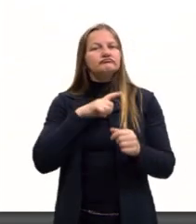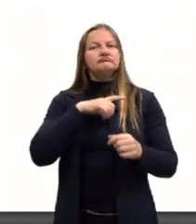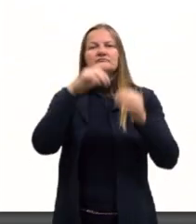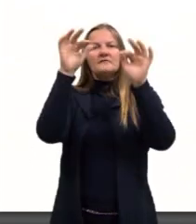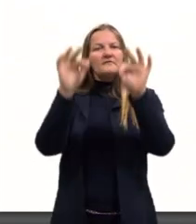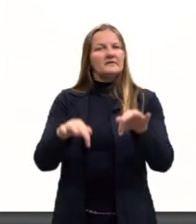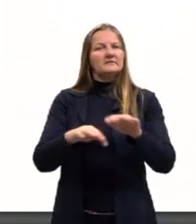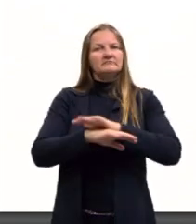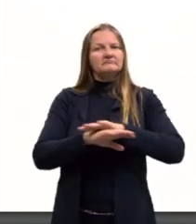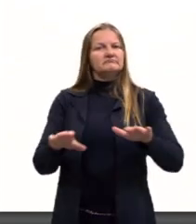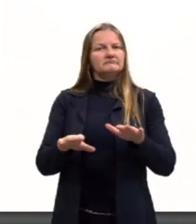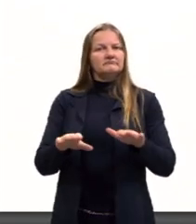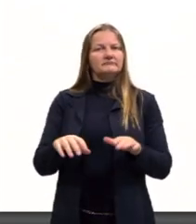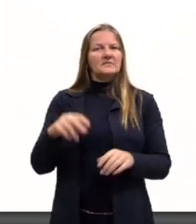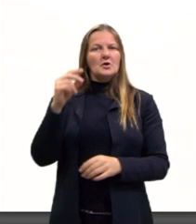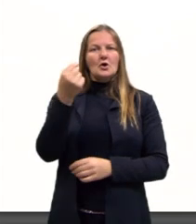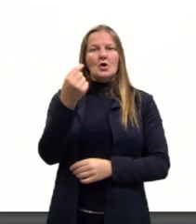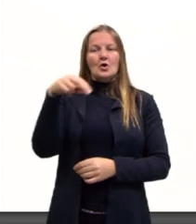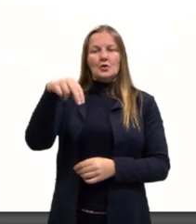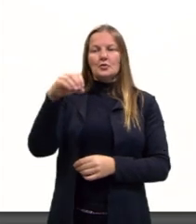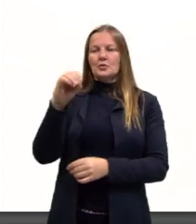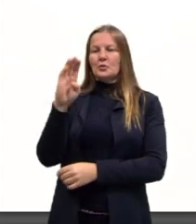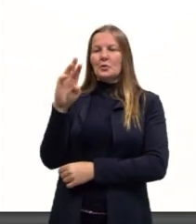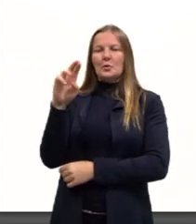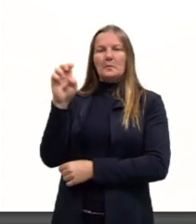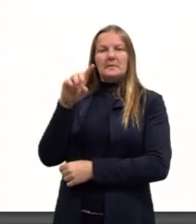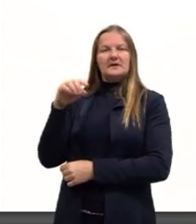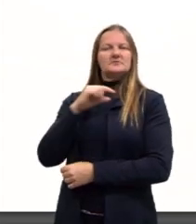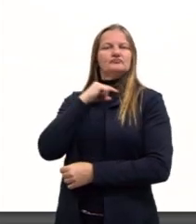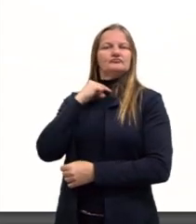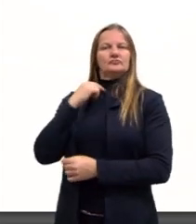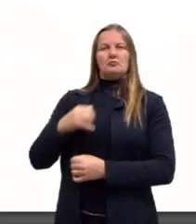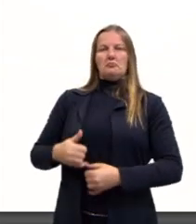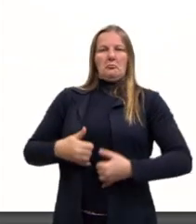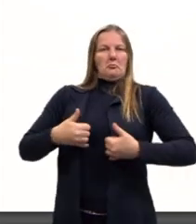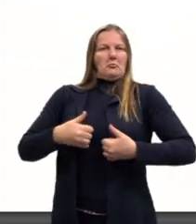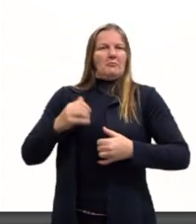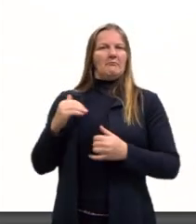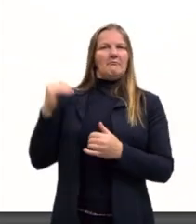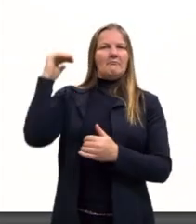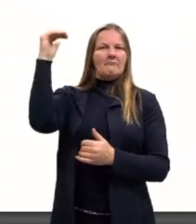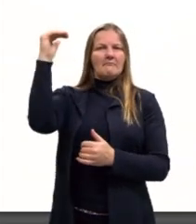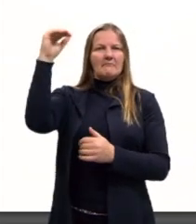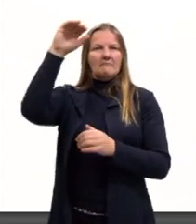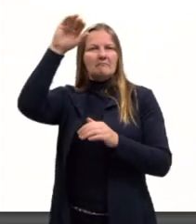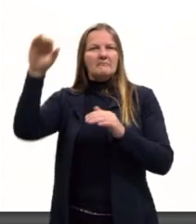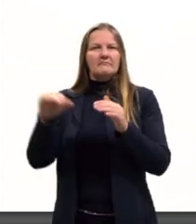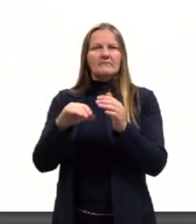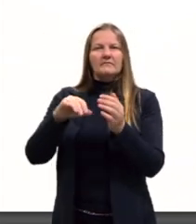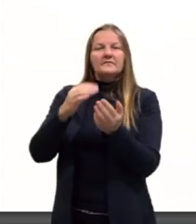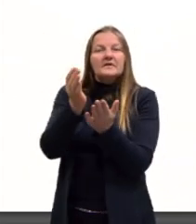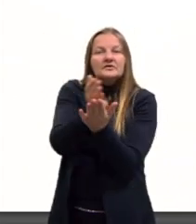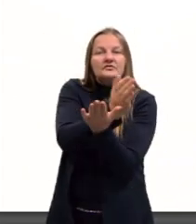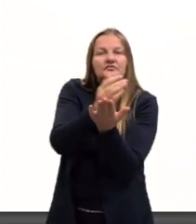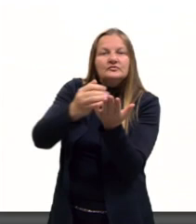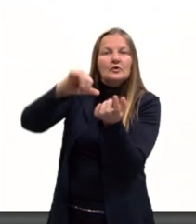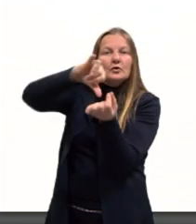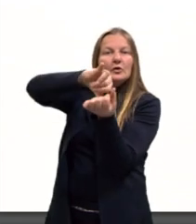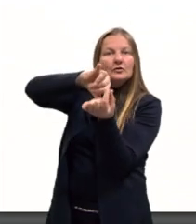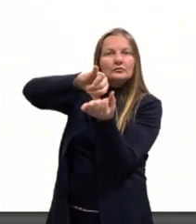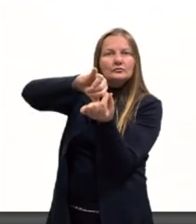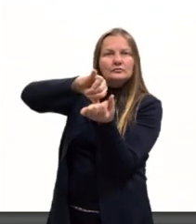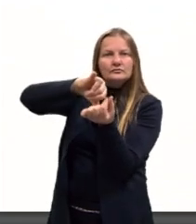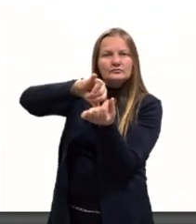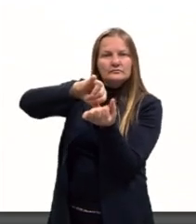existir. E a revolução, ela marca essa nova divisão da sociedade capitalista, que passa a ter dois grupos,